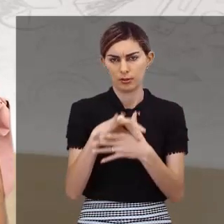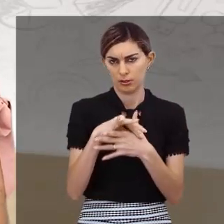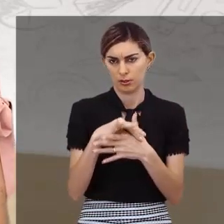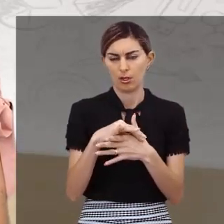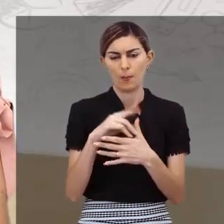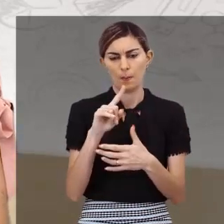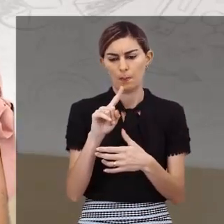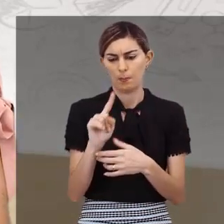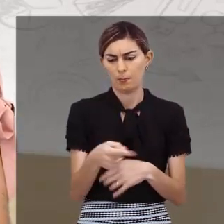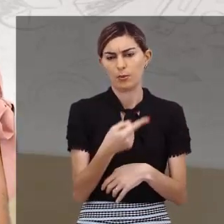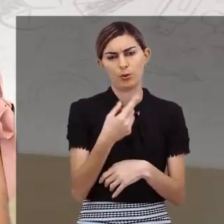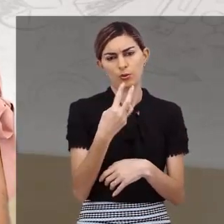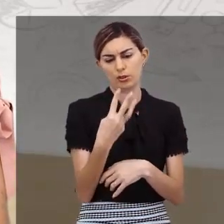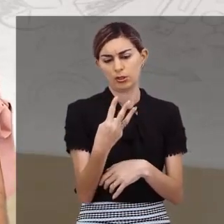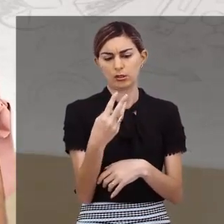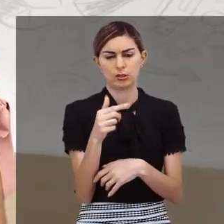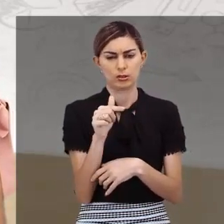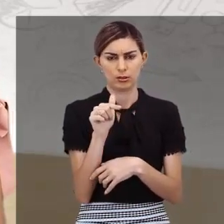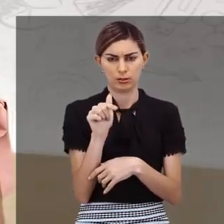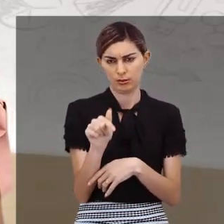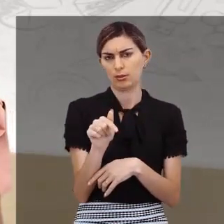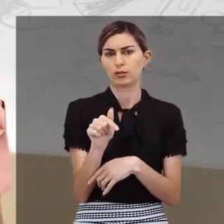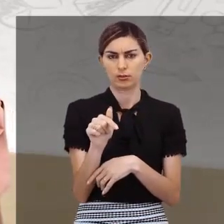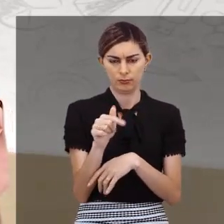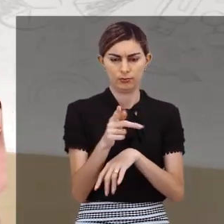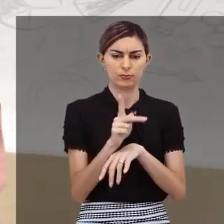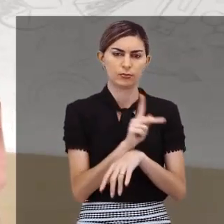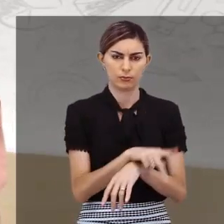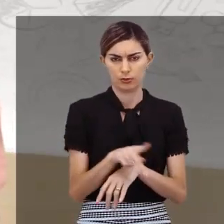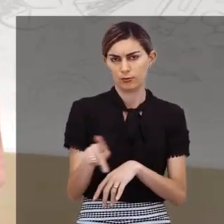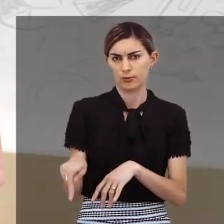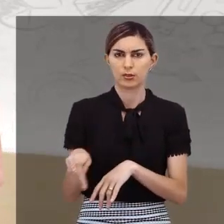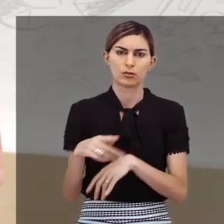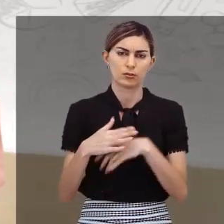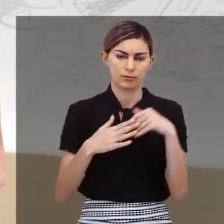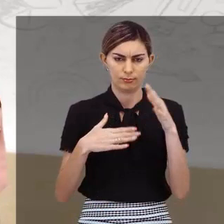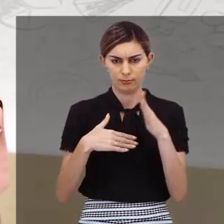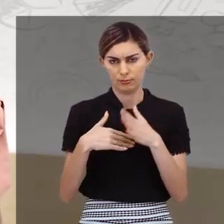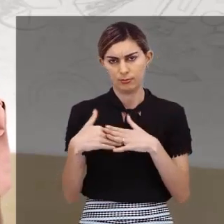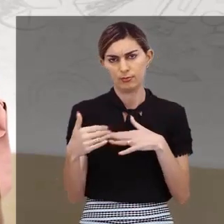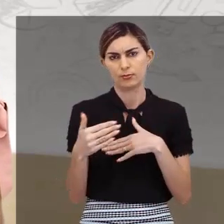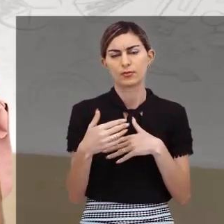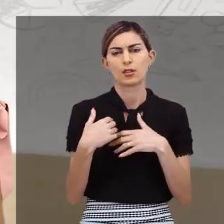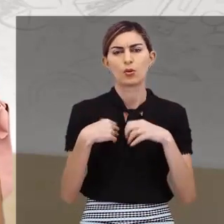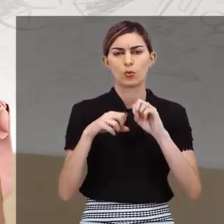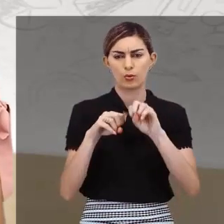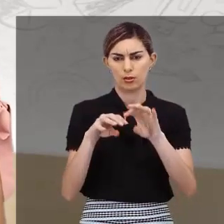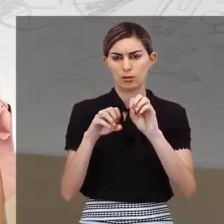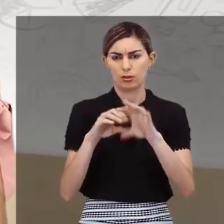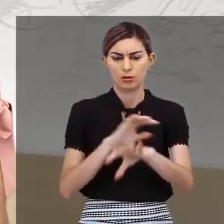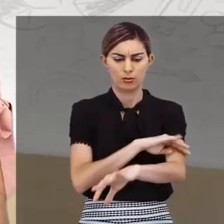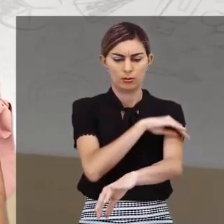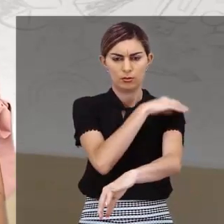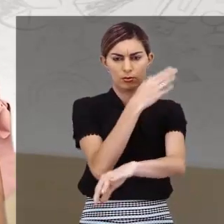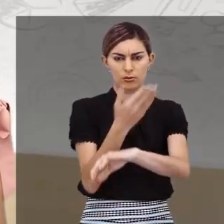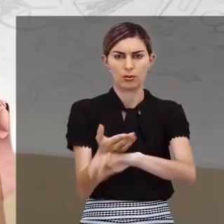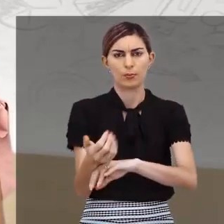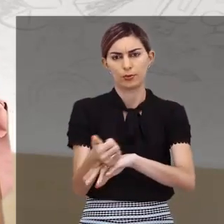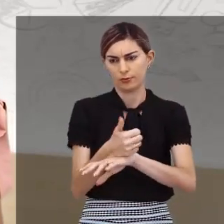sendo 1.037 professores capacitados na defesa de uma educação integral e